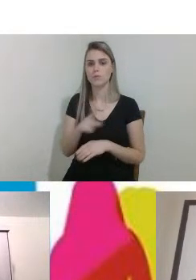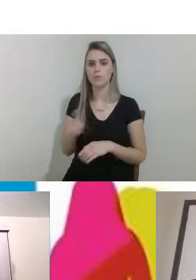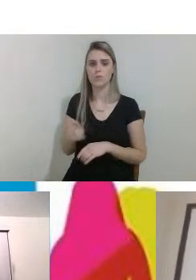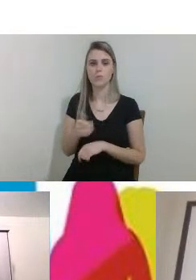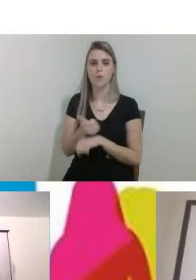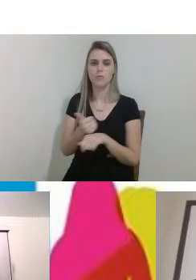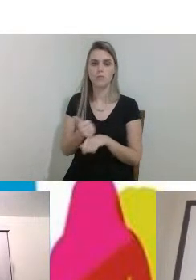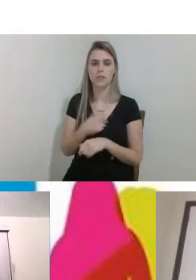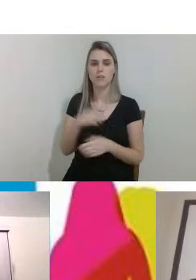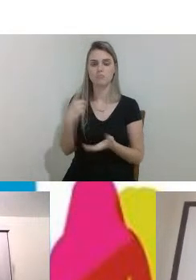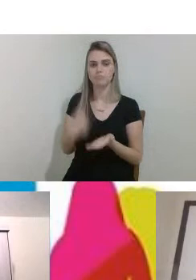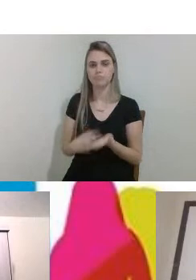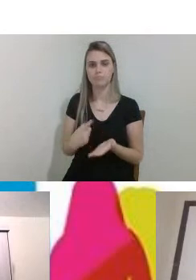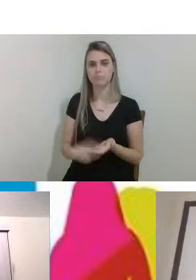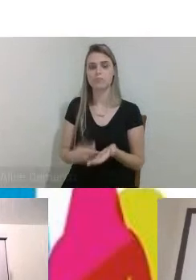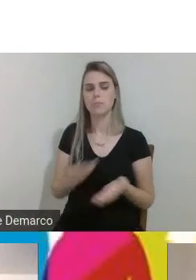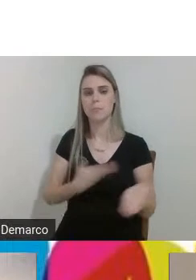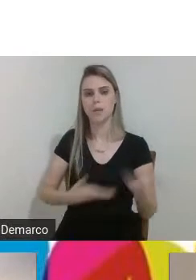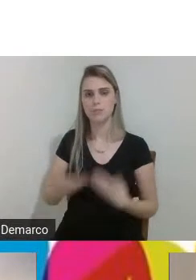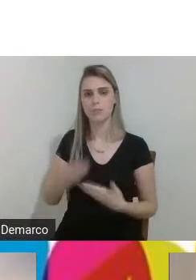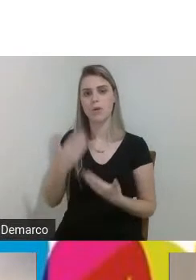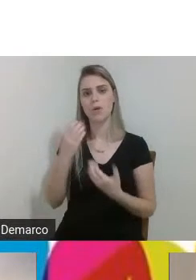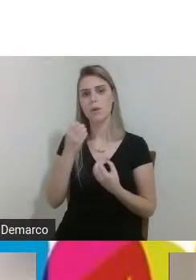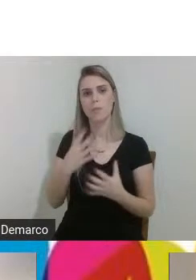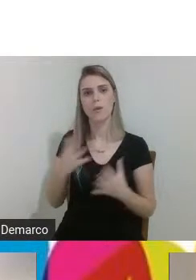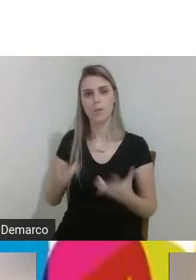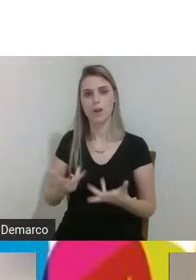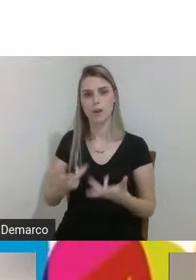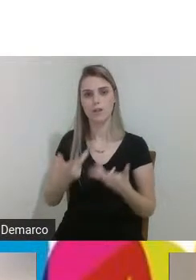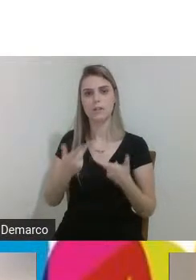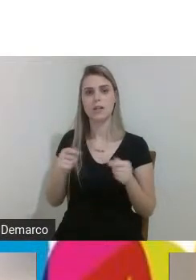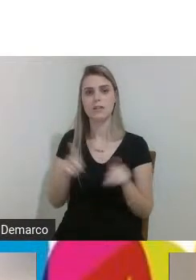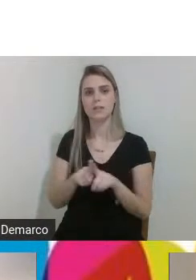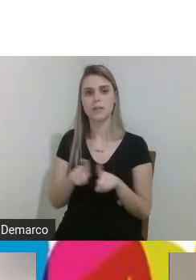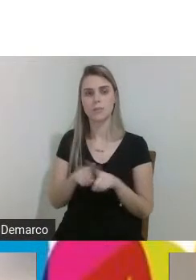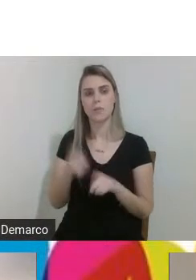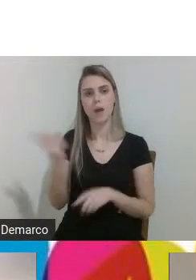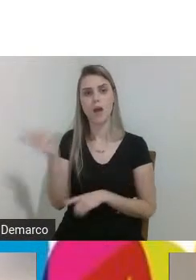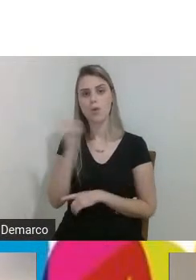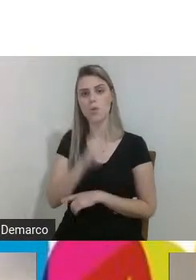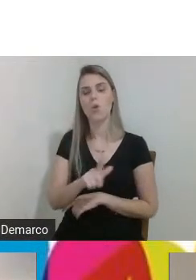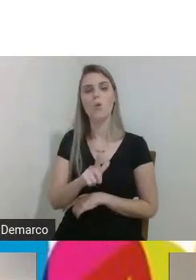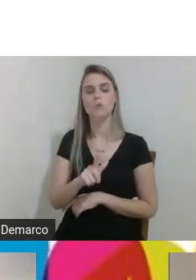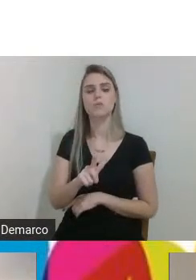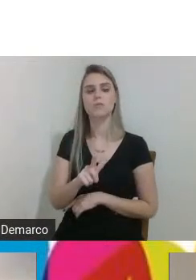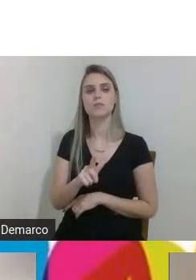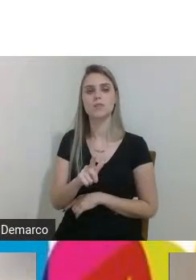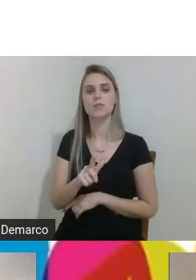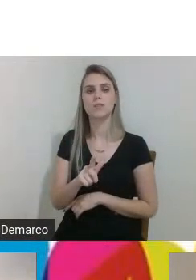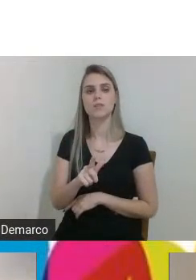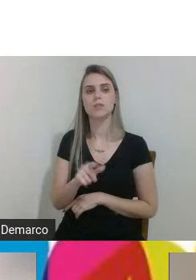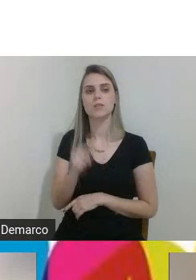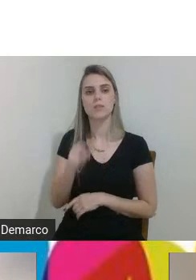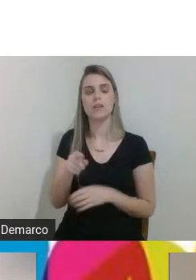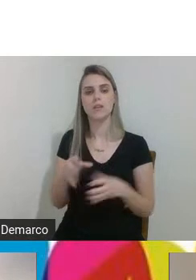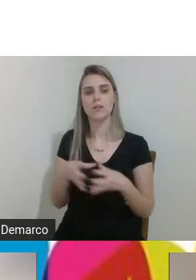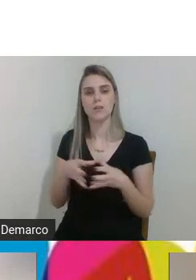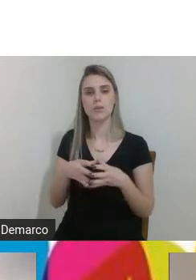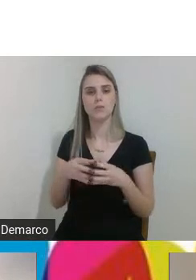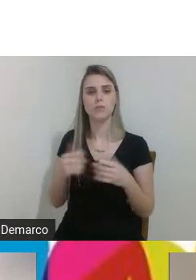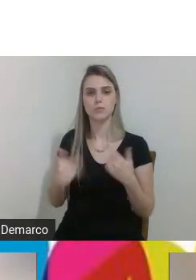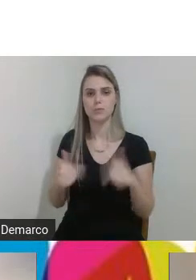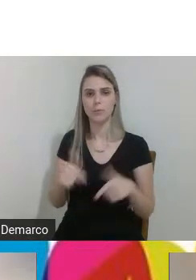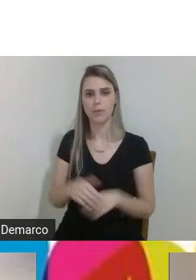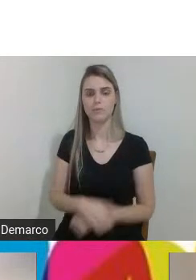comprometido e muito bem qualificado também para conseguir conduzir esse conjunto de todos os trabalhos